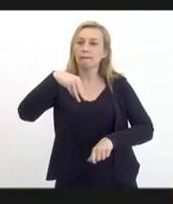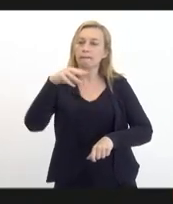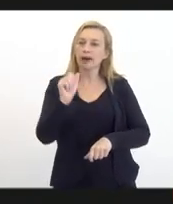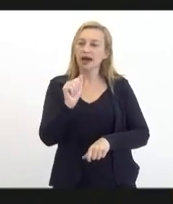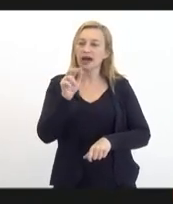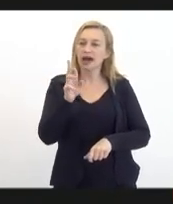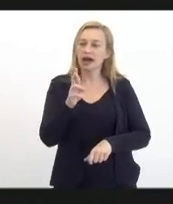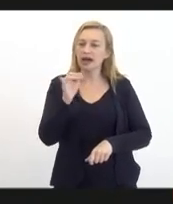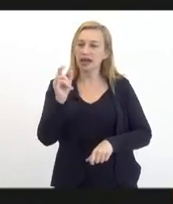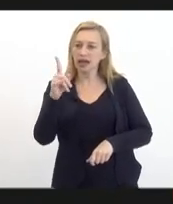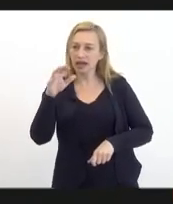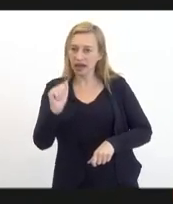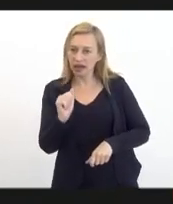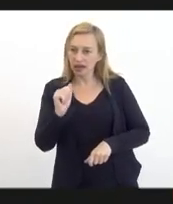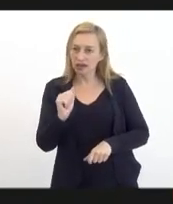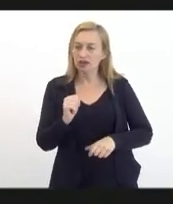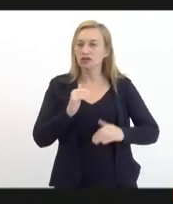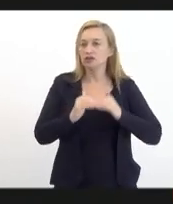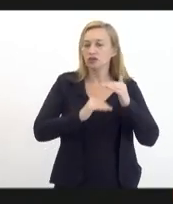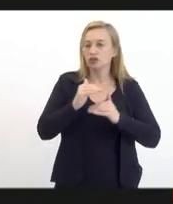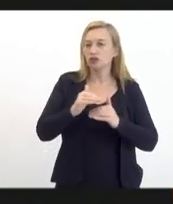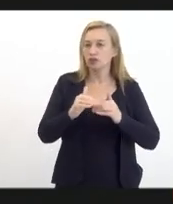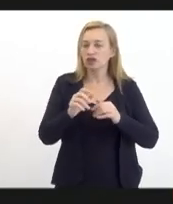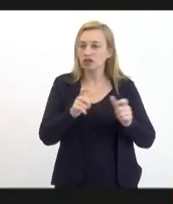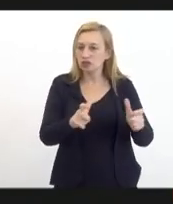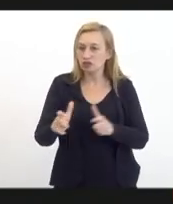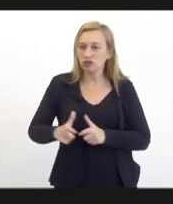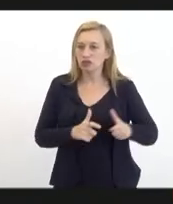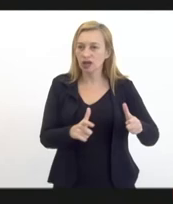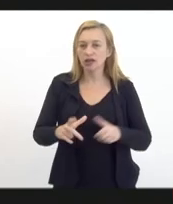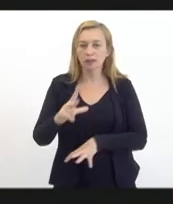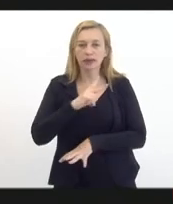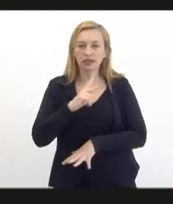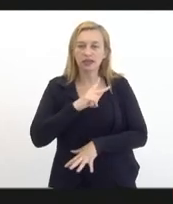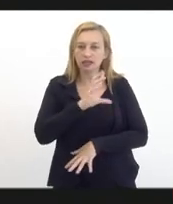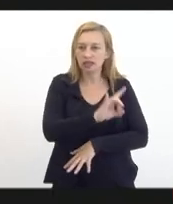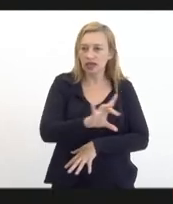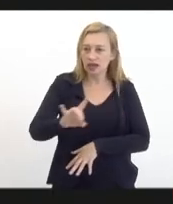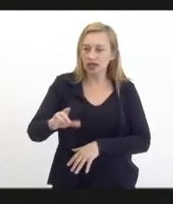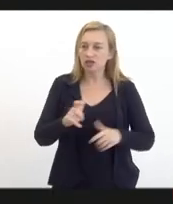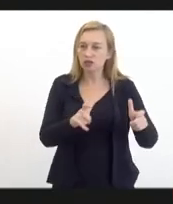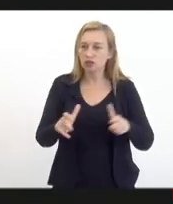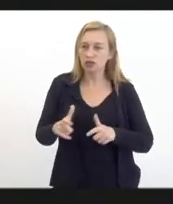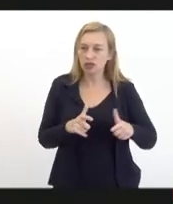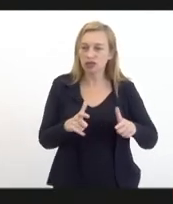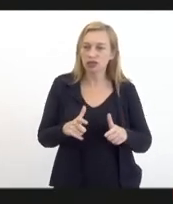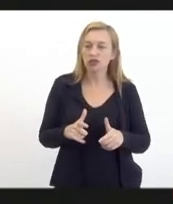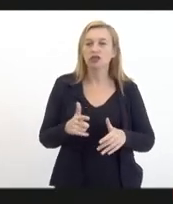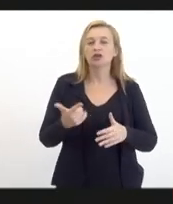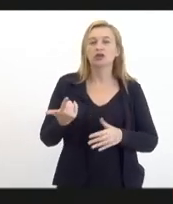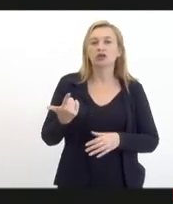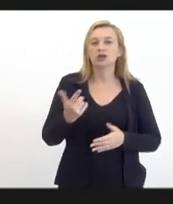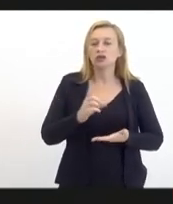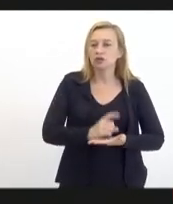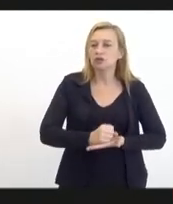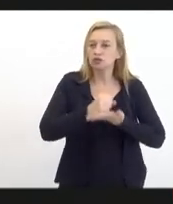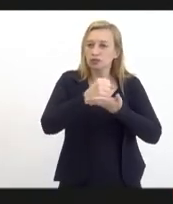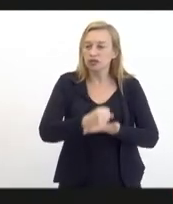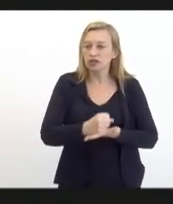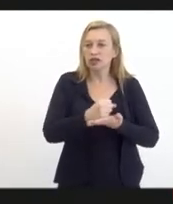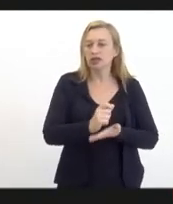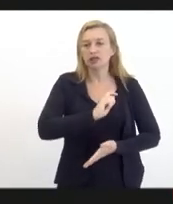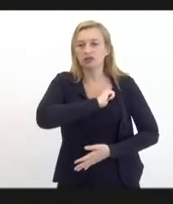funcionamento dos desenvolvimentos regionais as particularidades locais garantir a sustentabilidade fiscal e